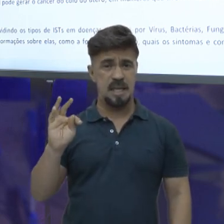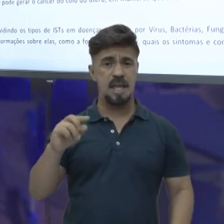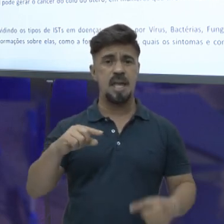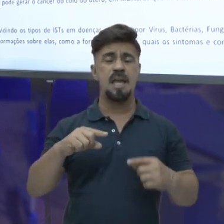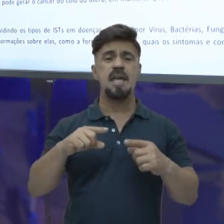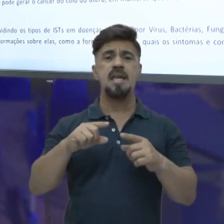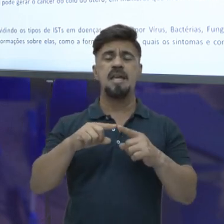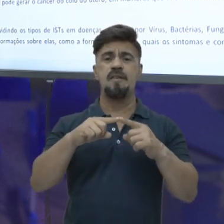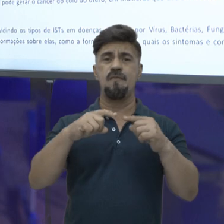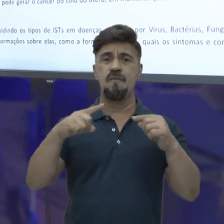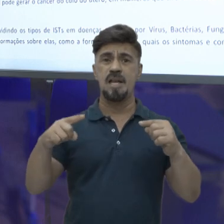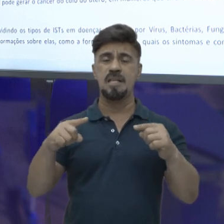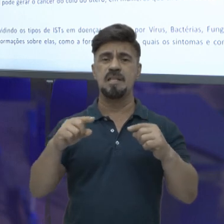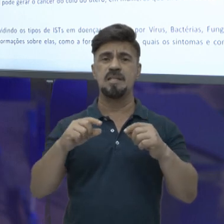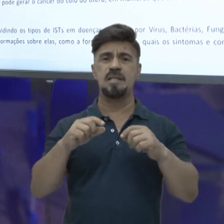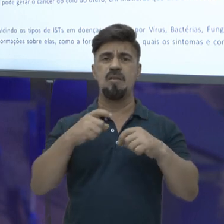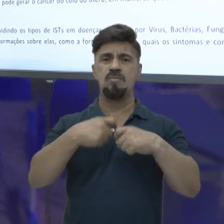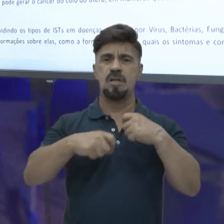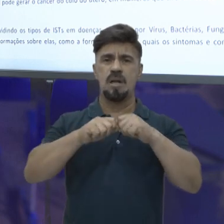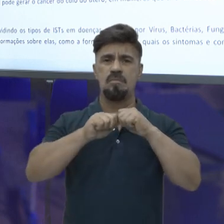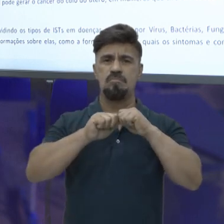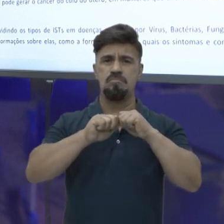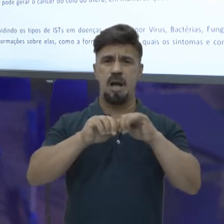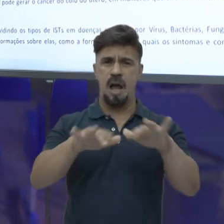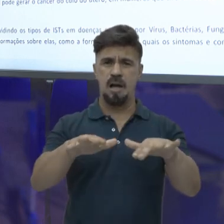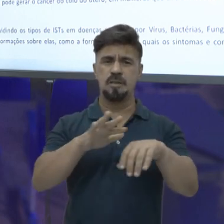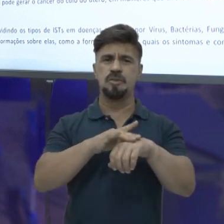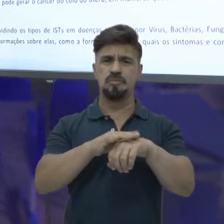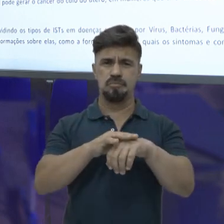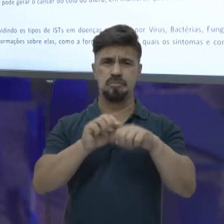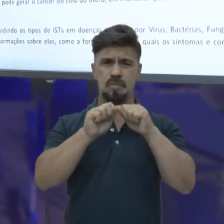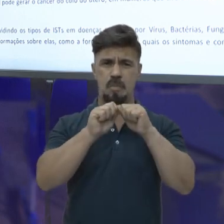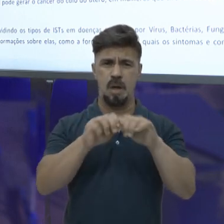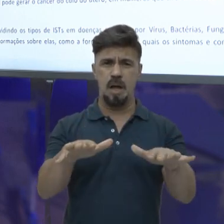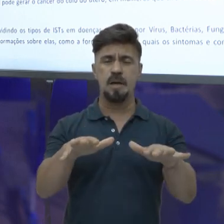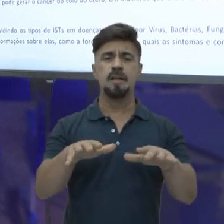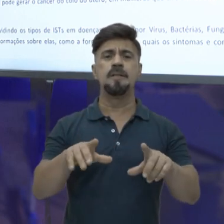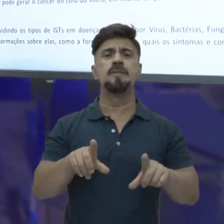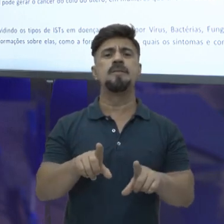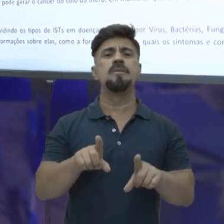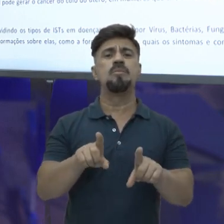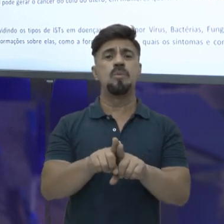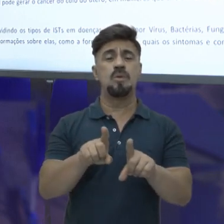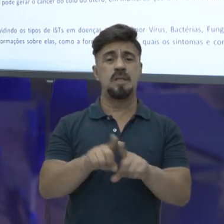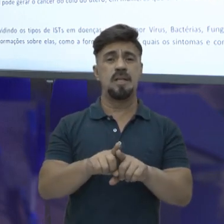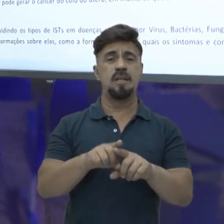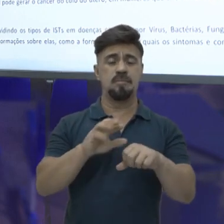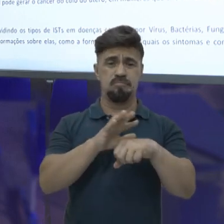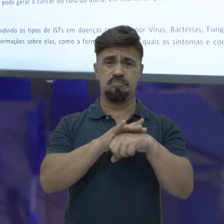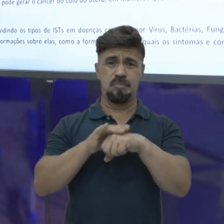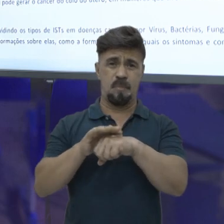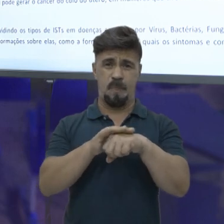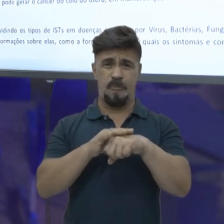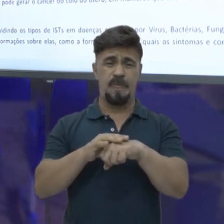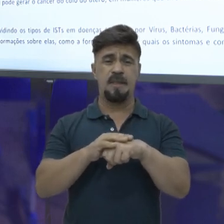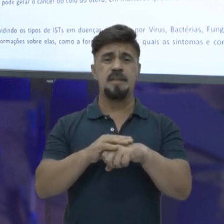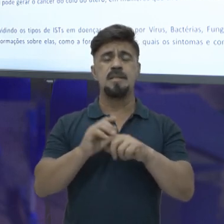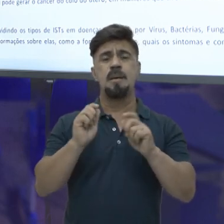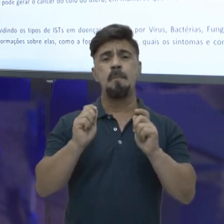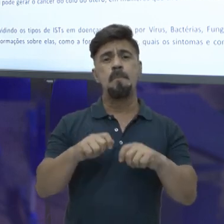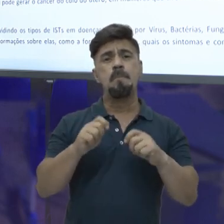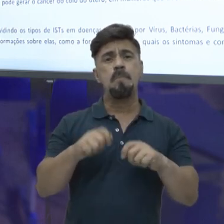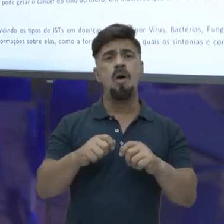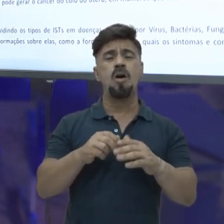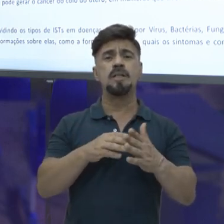infecção sexualmente transmissível. Por que a gente fala isso? Porque essas infecções, todas elas podem ser